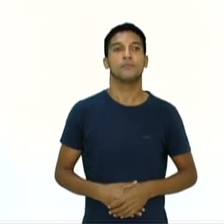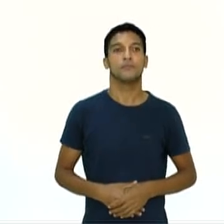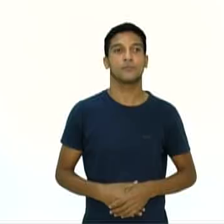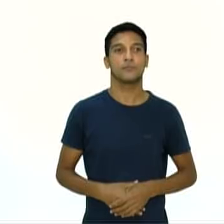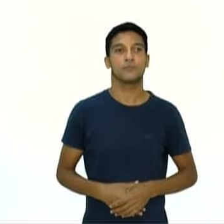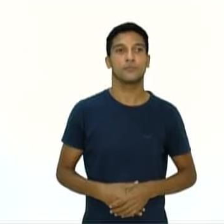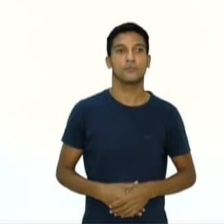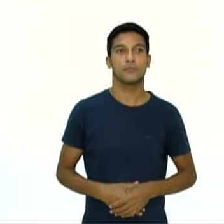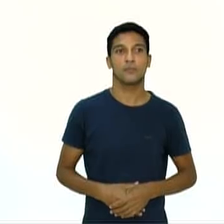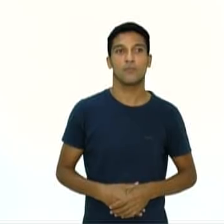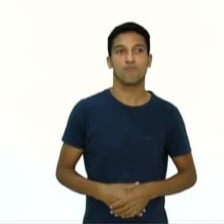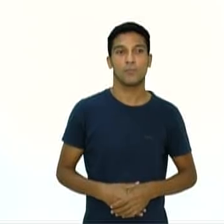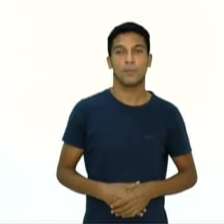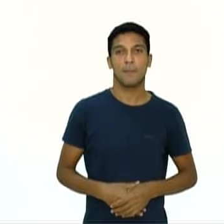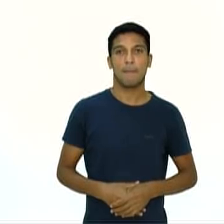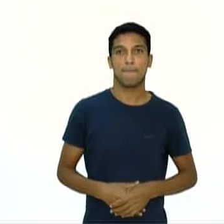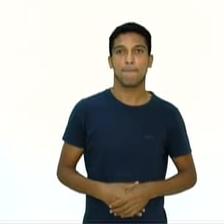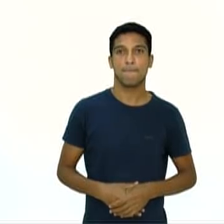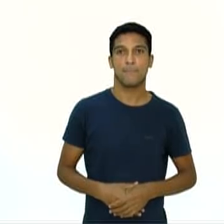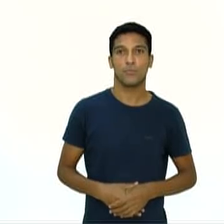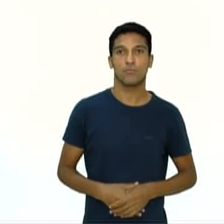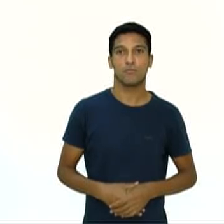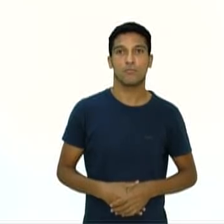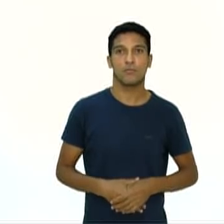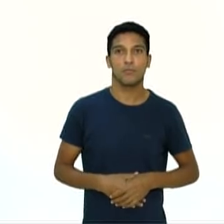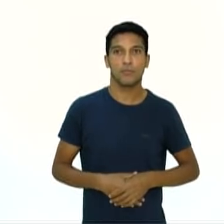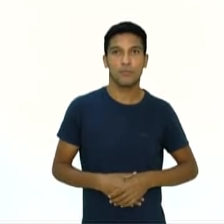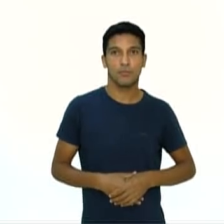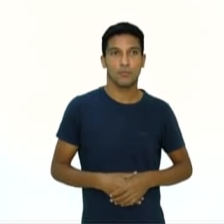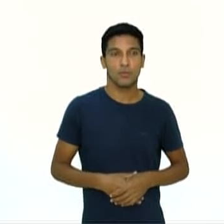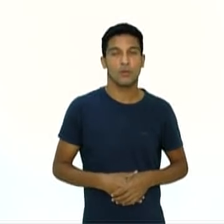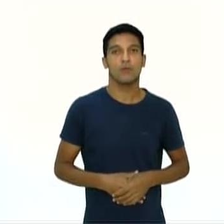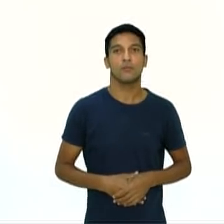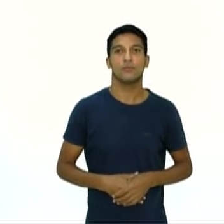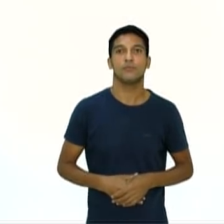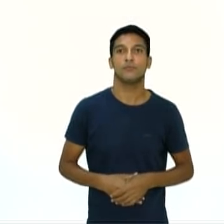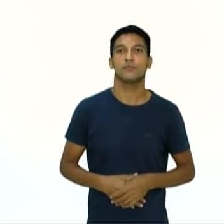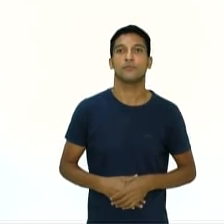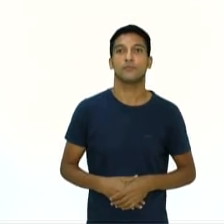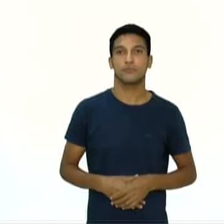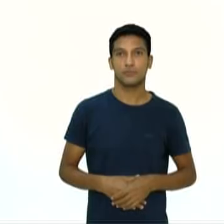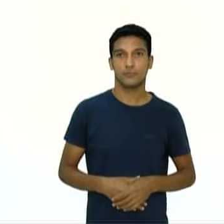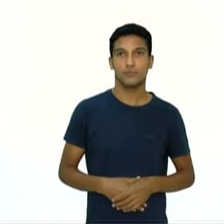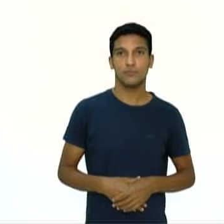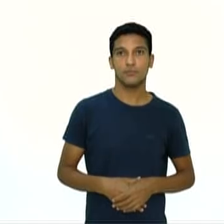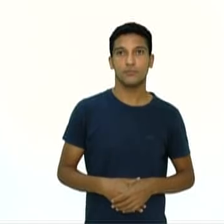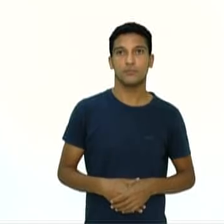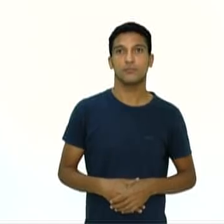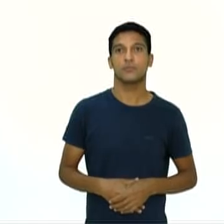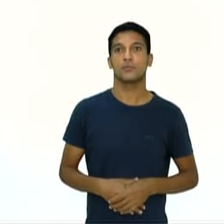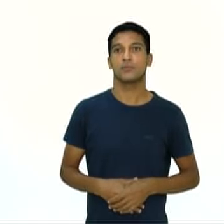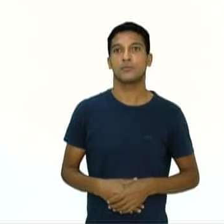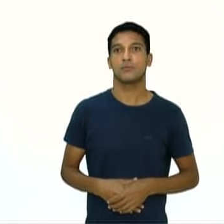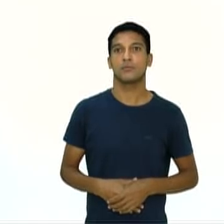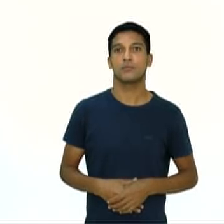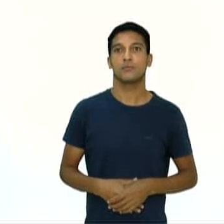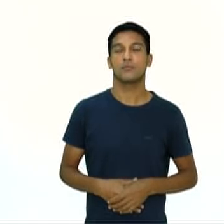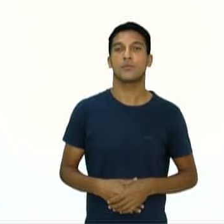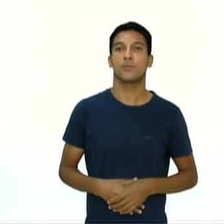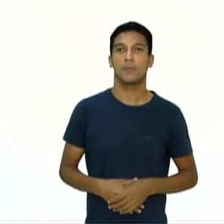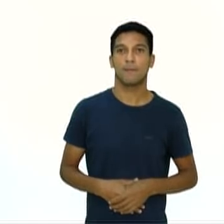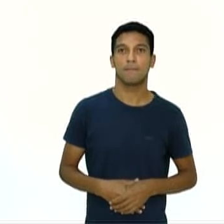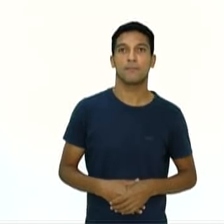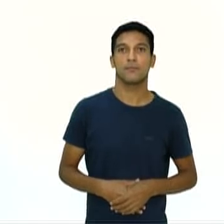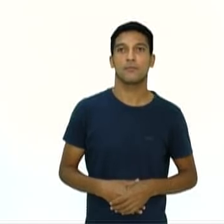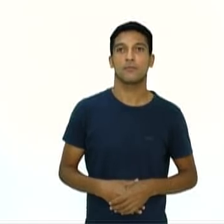iludir o adversário e derrubá-lo. Confundi-lo com o meu movimento de pernas, minha dança na frente dele, ele